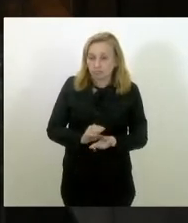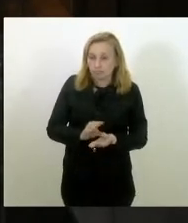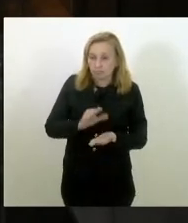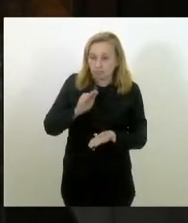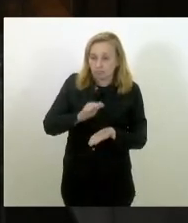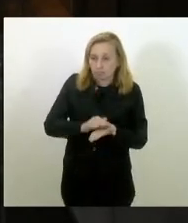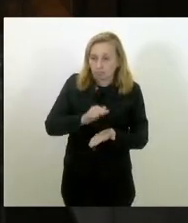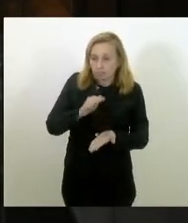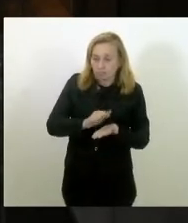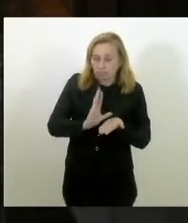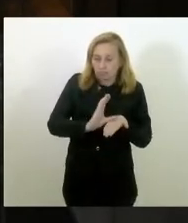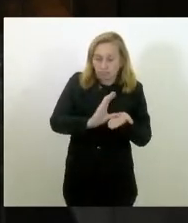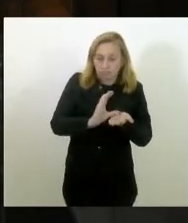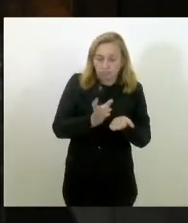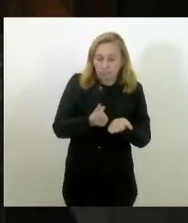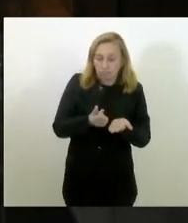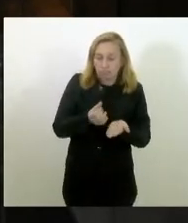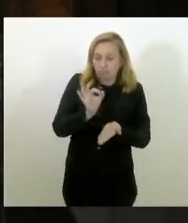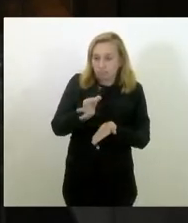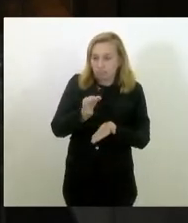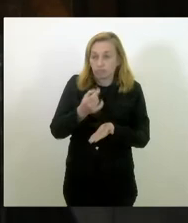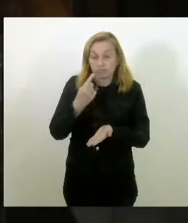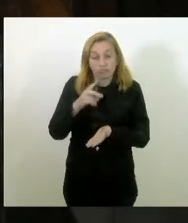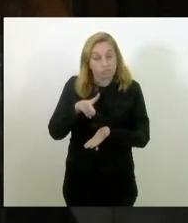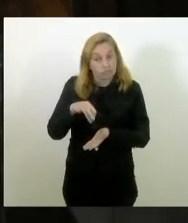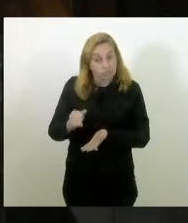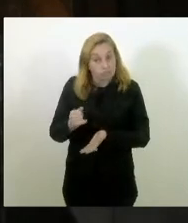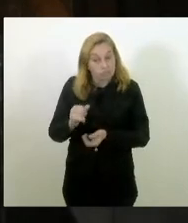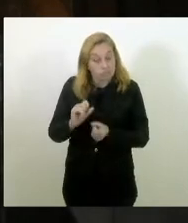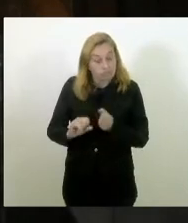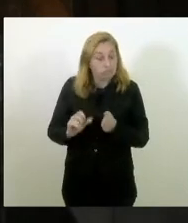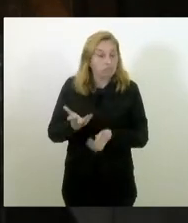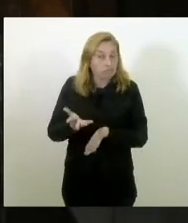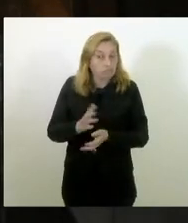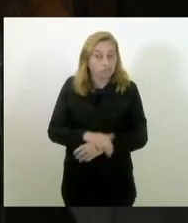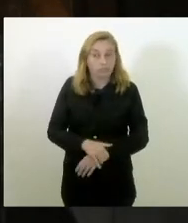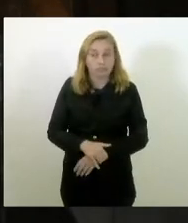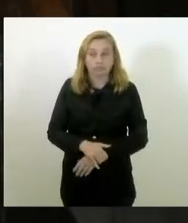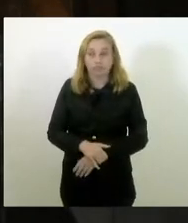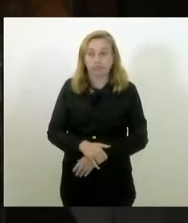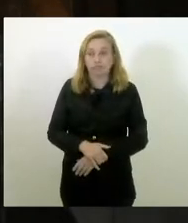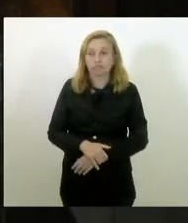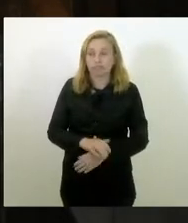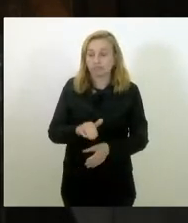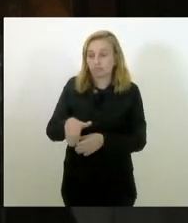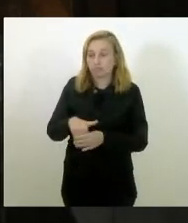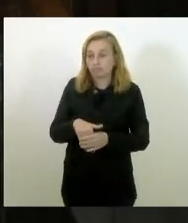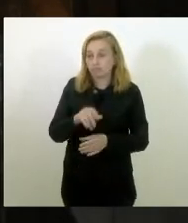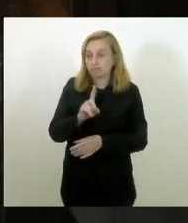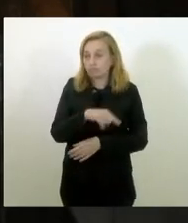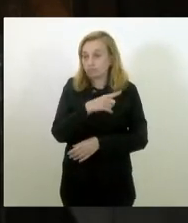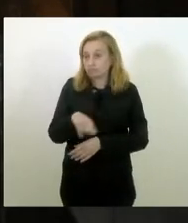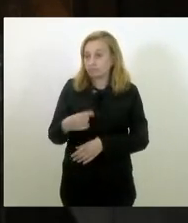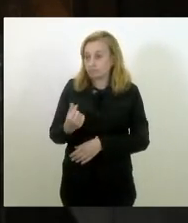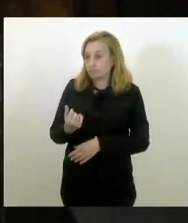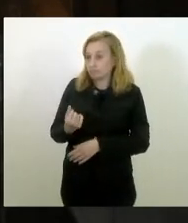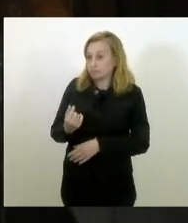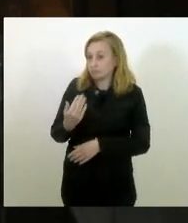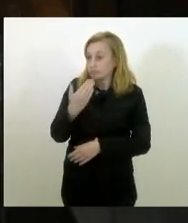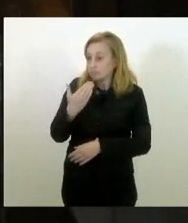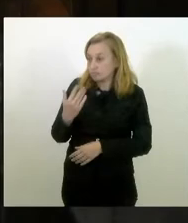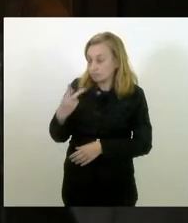significativo, vai fazer, visto que o voto foi pela rejeição das suas contas,